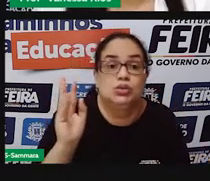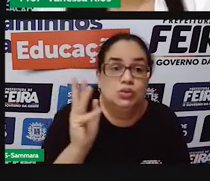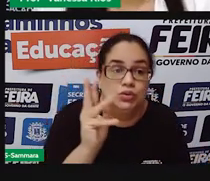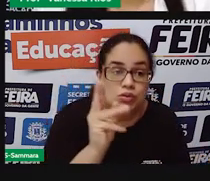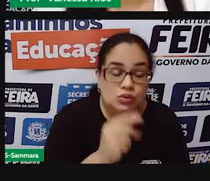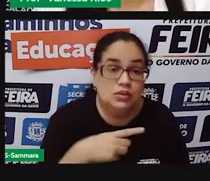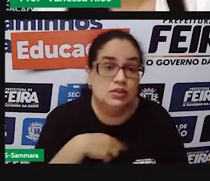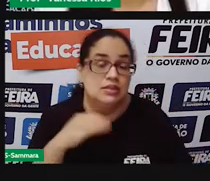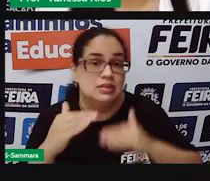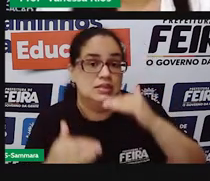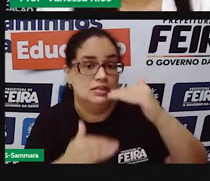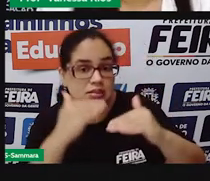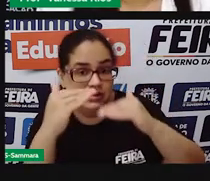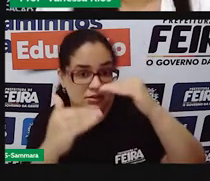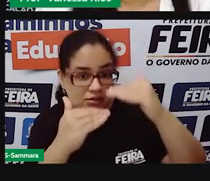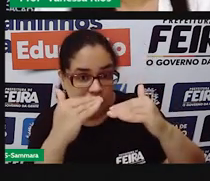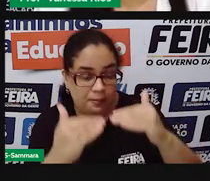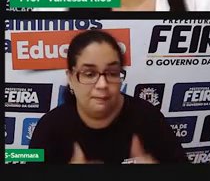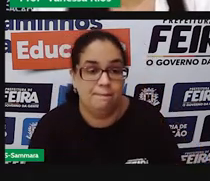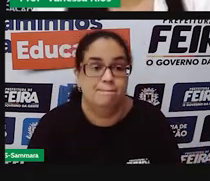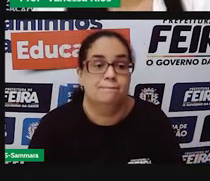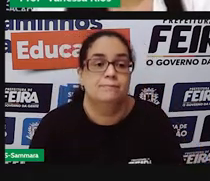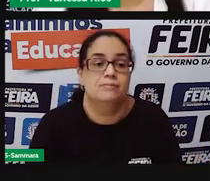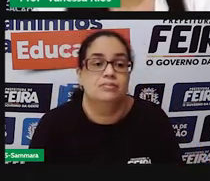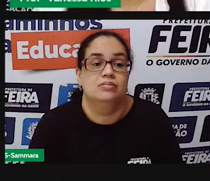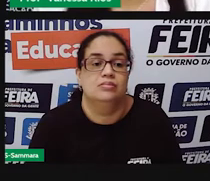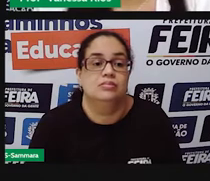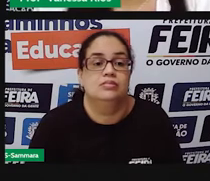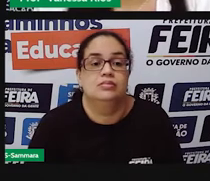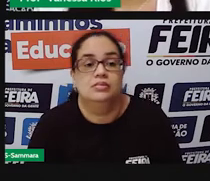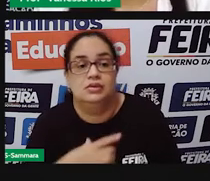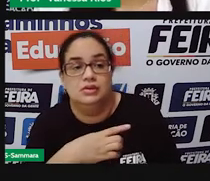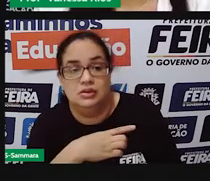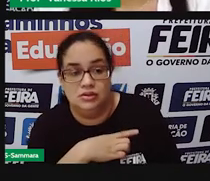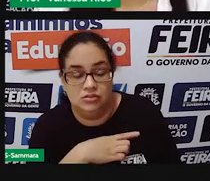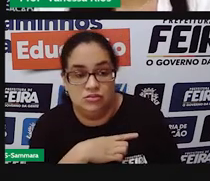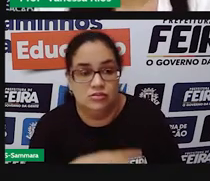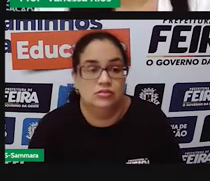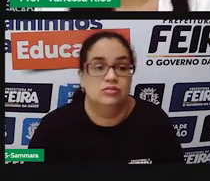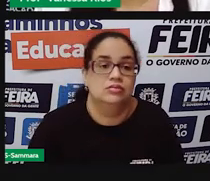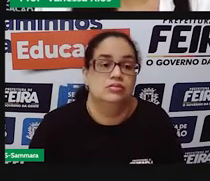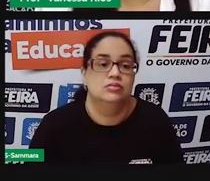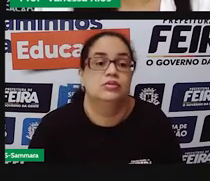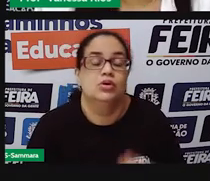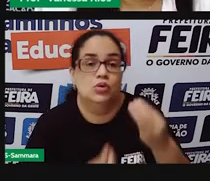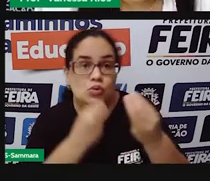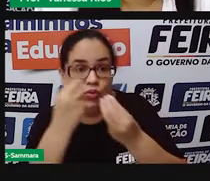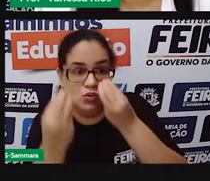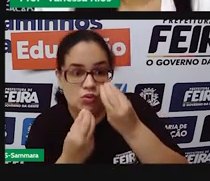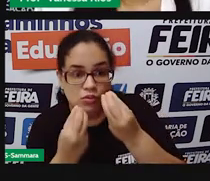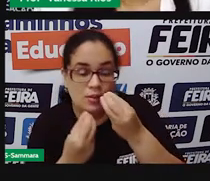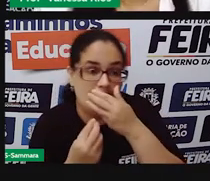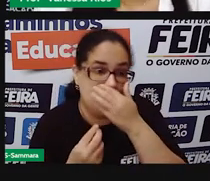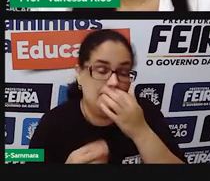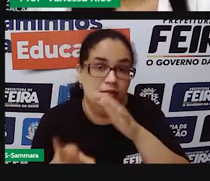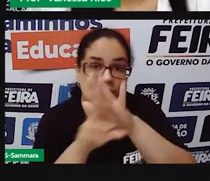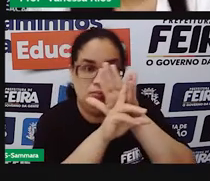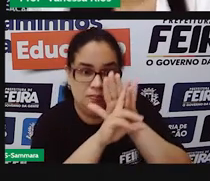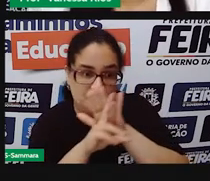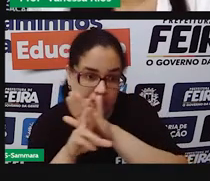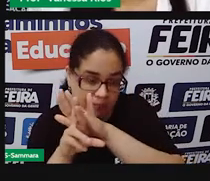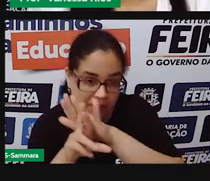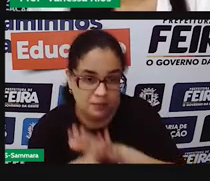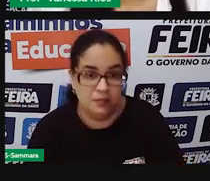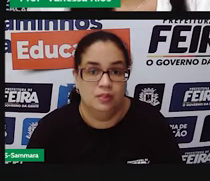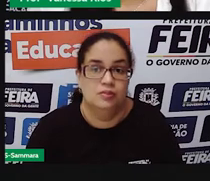desenvolvidas pelo poder executivo avaliando aí se está sendo cumprido da forma como é para ser cumprido ou não.